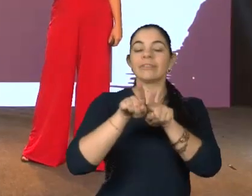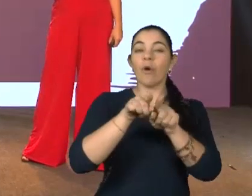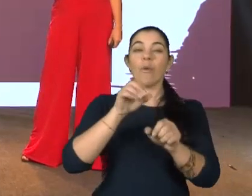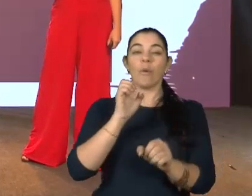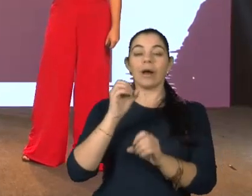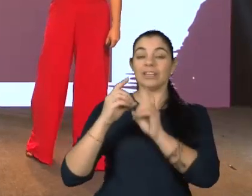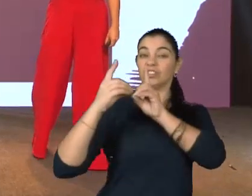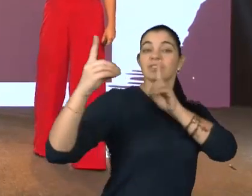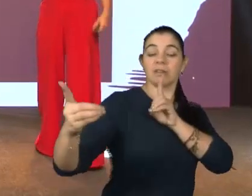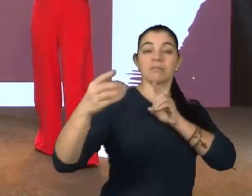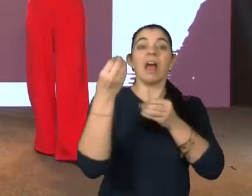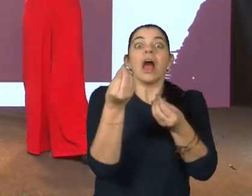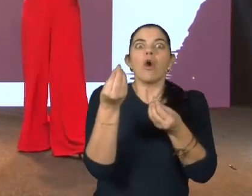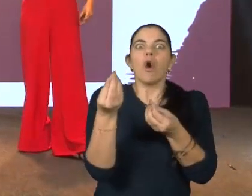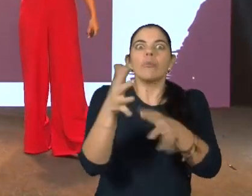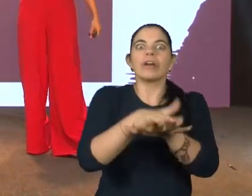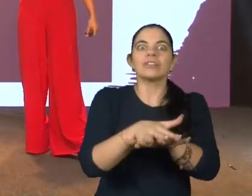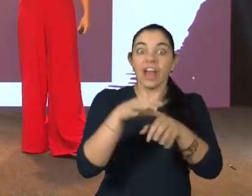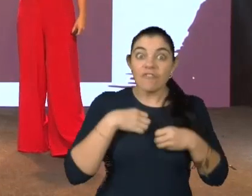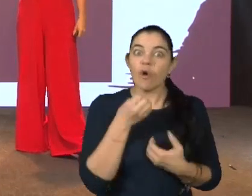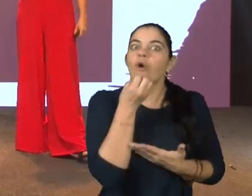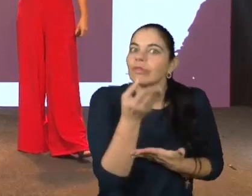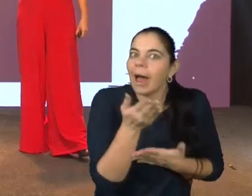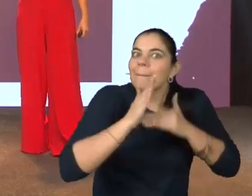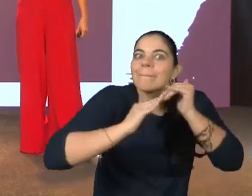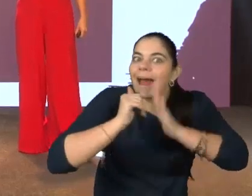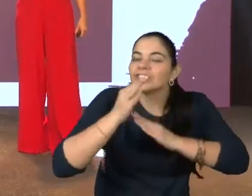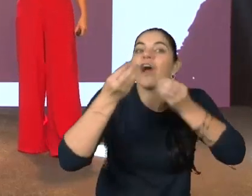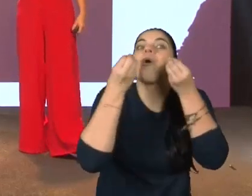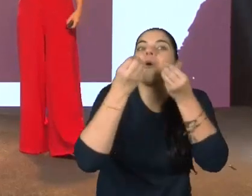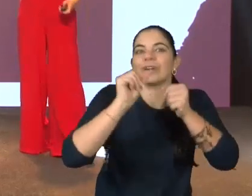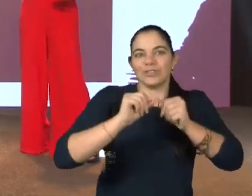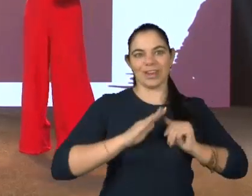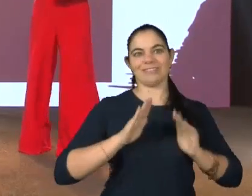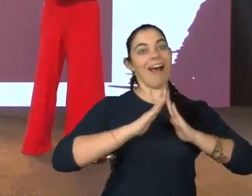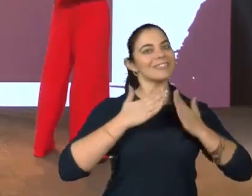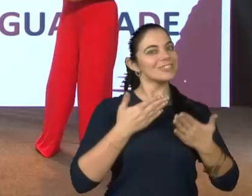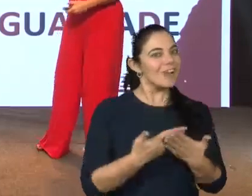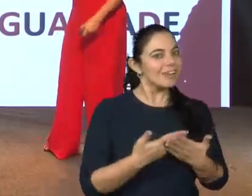educação inclusiva? E eu vou contar na prática para vocês como é que nós fizemos com as escolas.